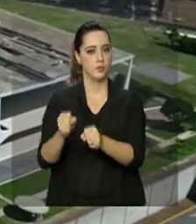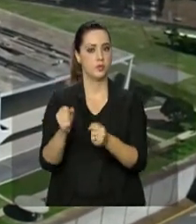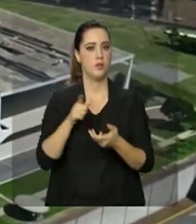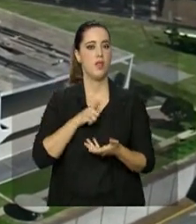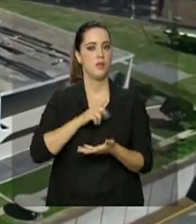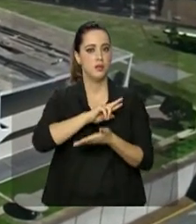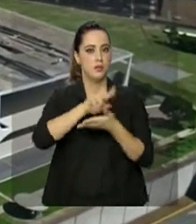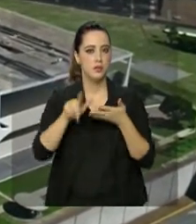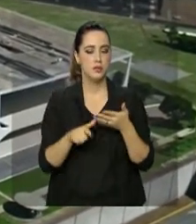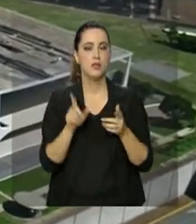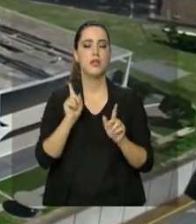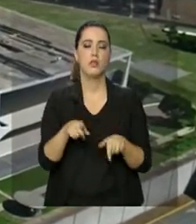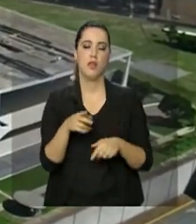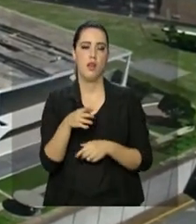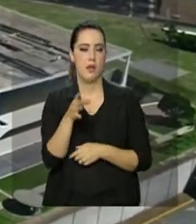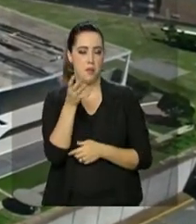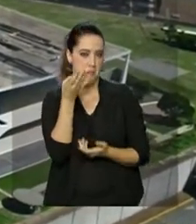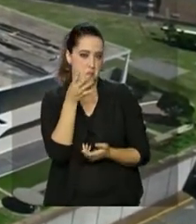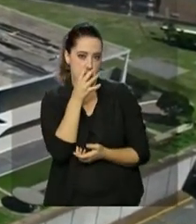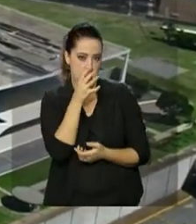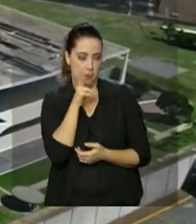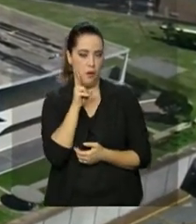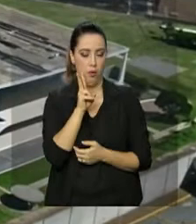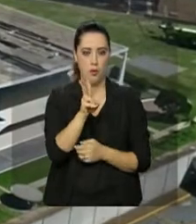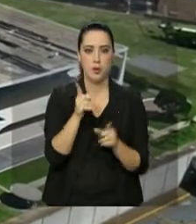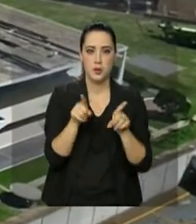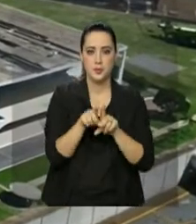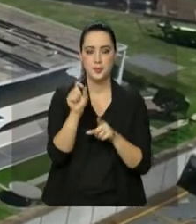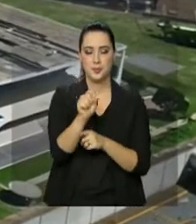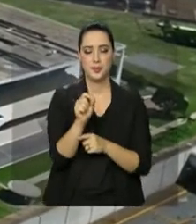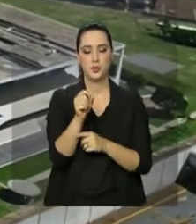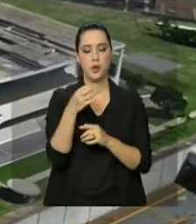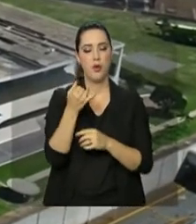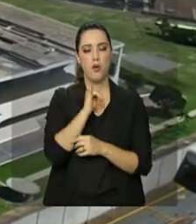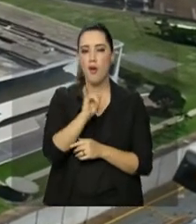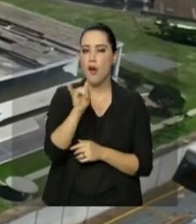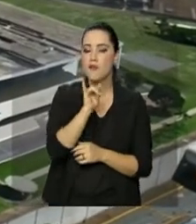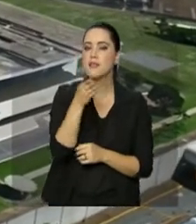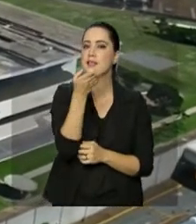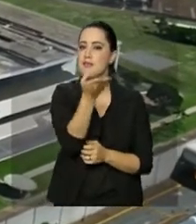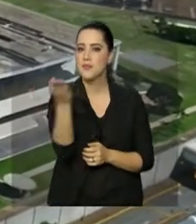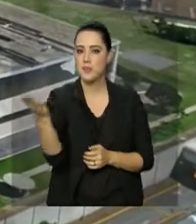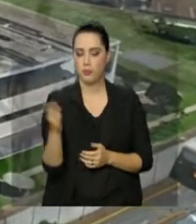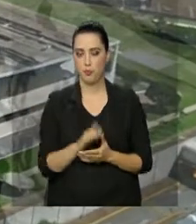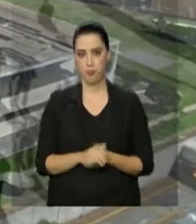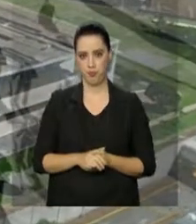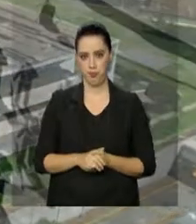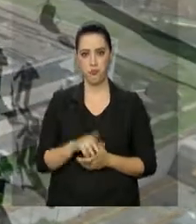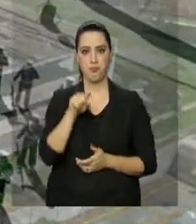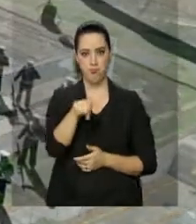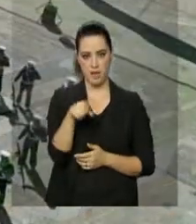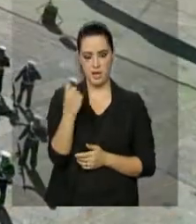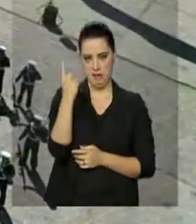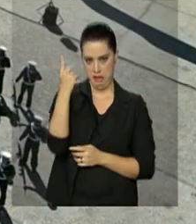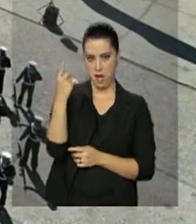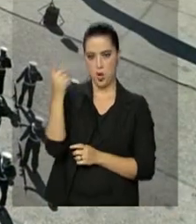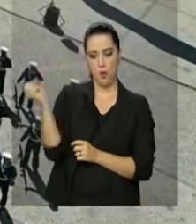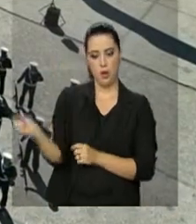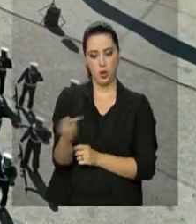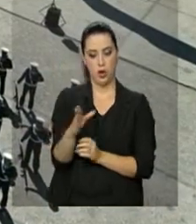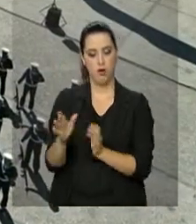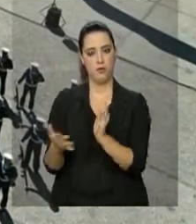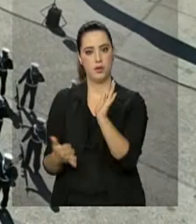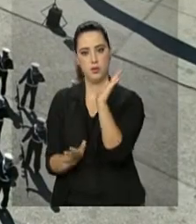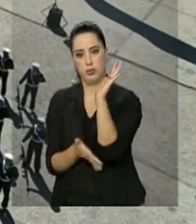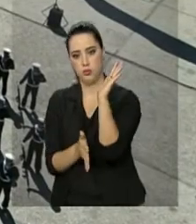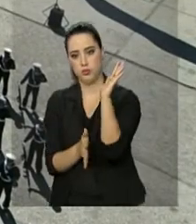existem algumas curiosidades que vale a pena passar para os telespectadores. Enquanto a bandeira nova, ela sobe no mastro, a